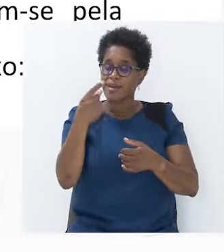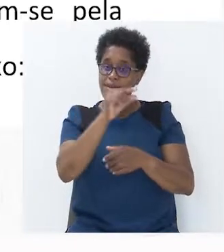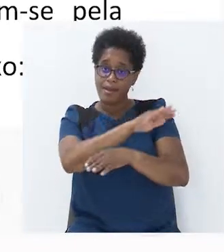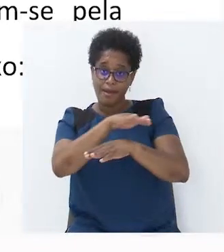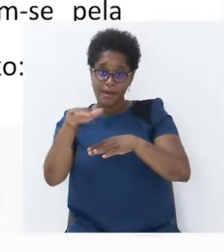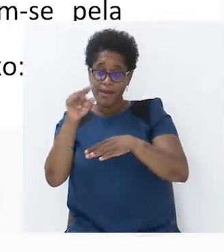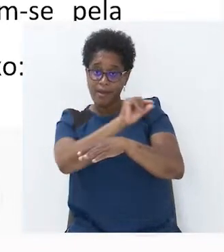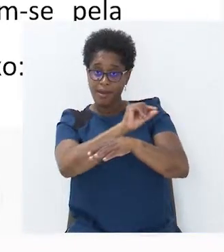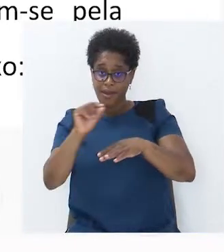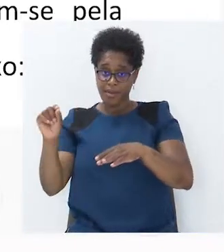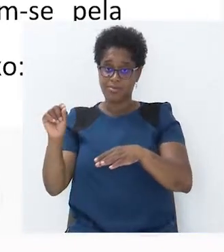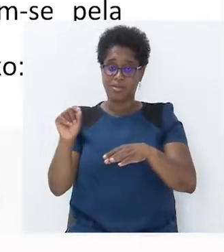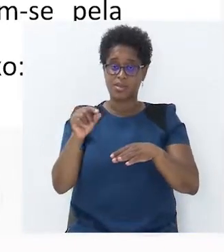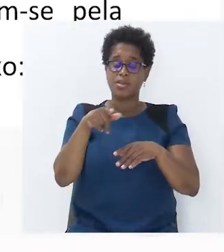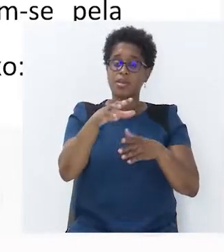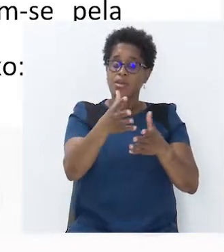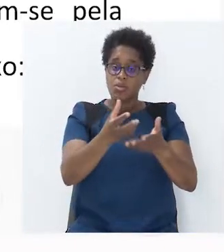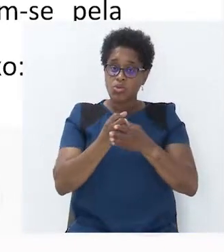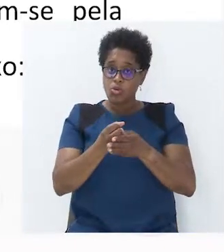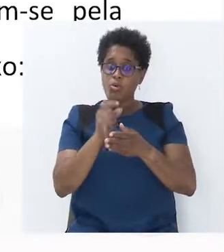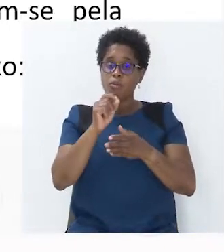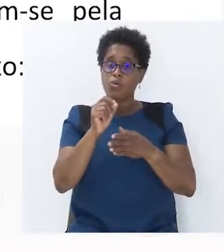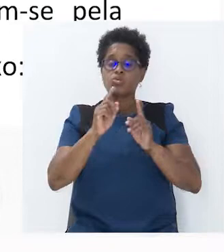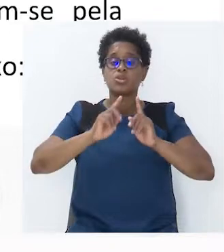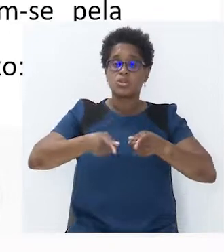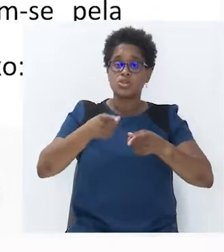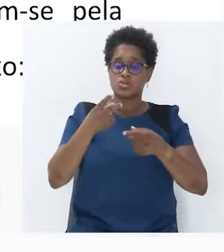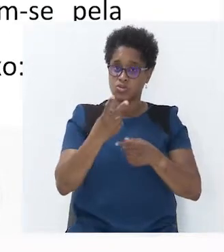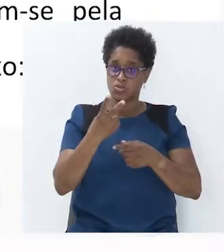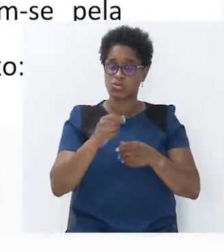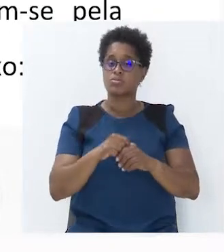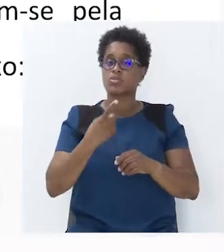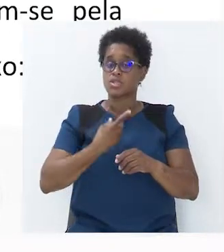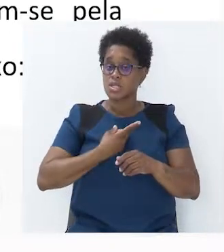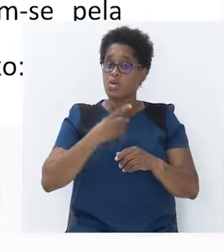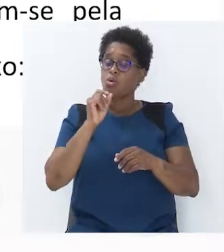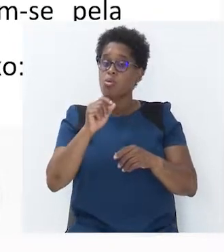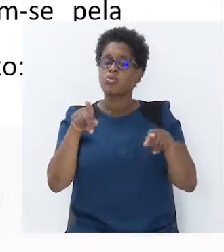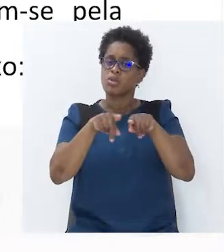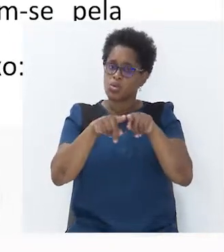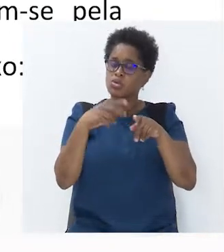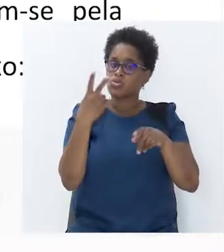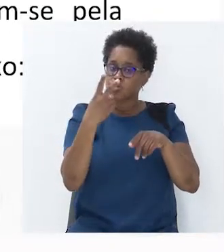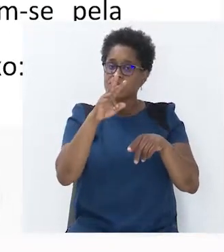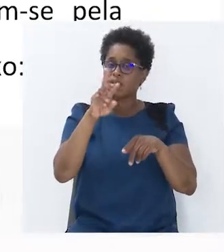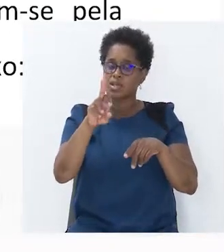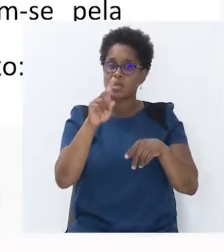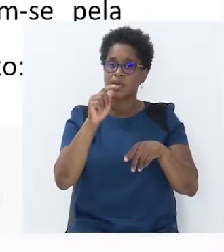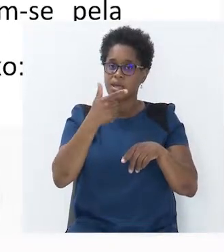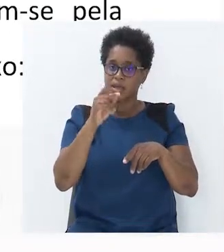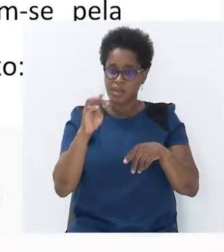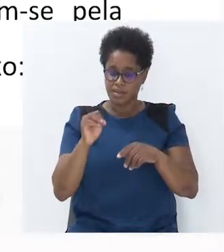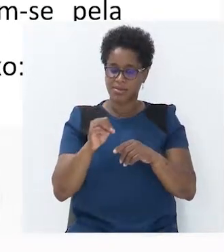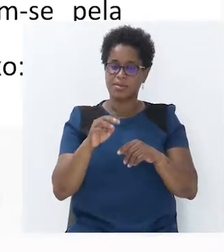interseção, seja o ponto comum das duas retas. Terceiro, a cada par de valores